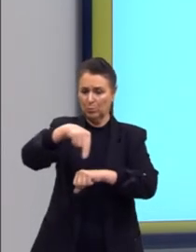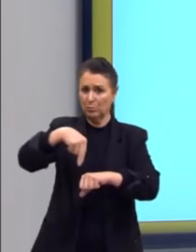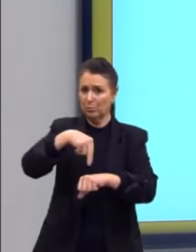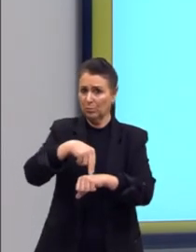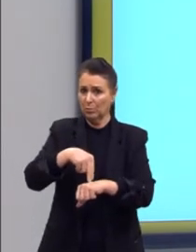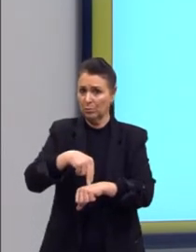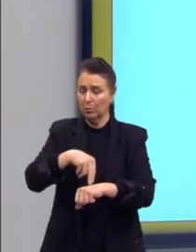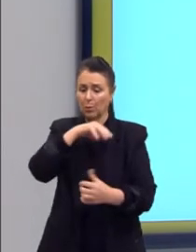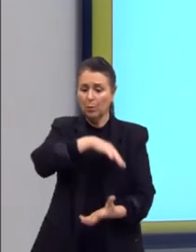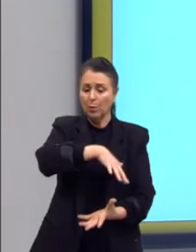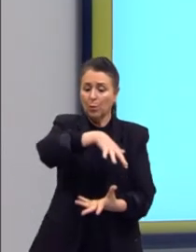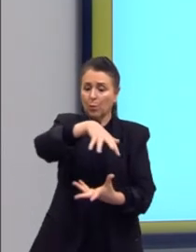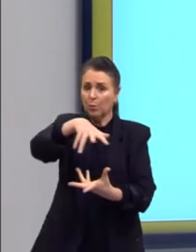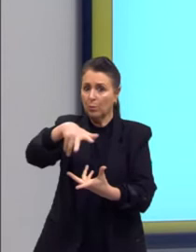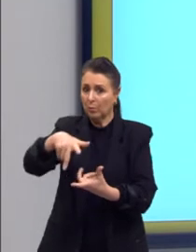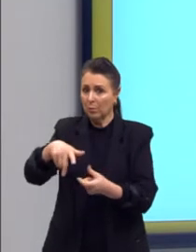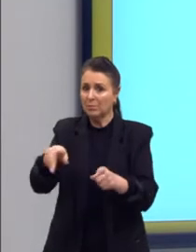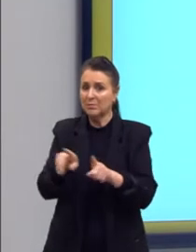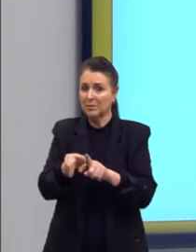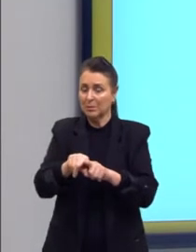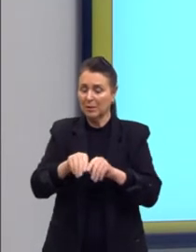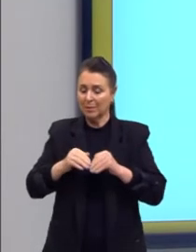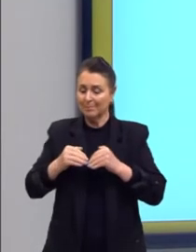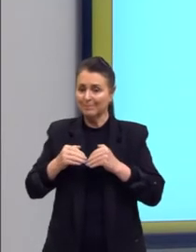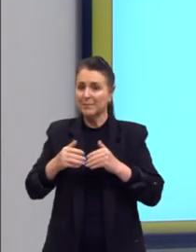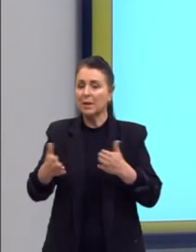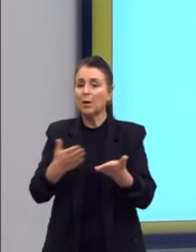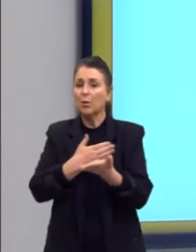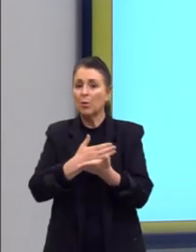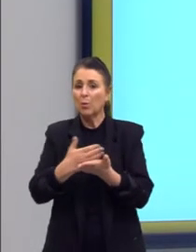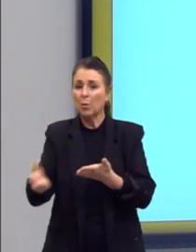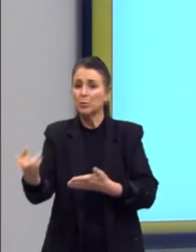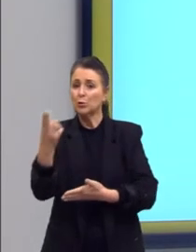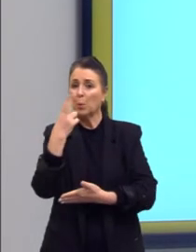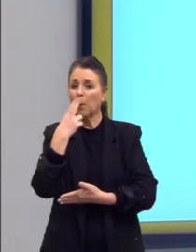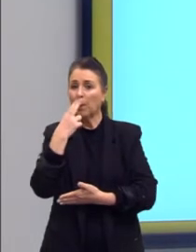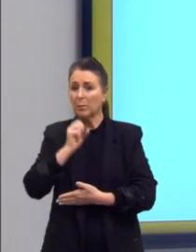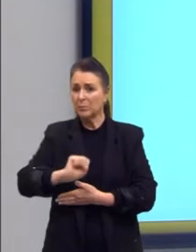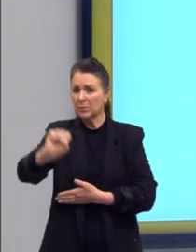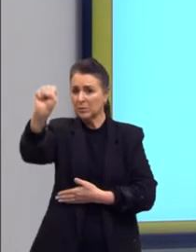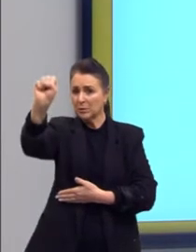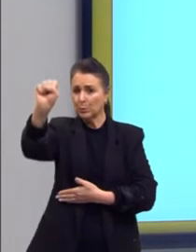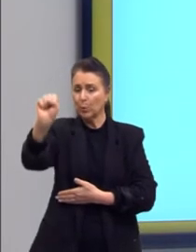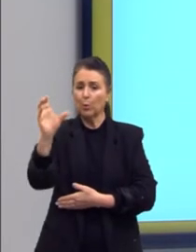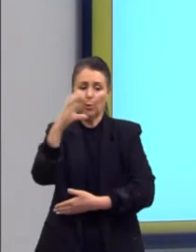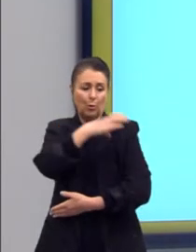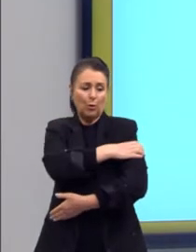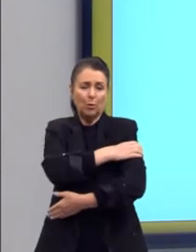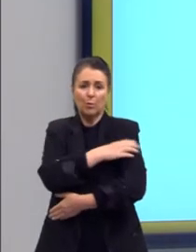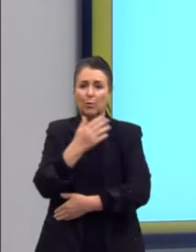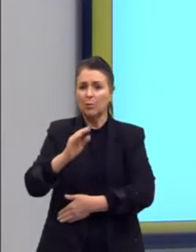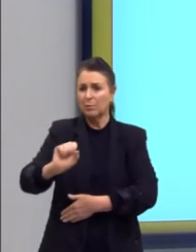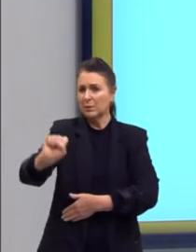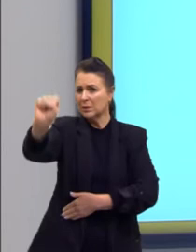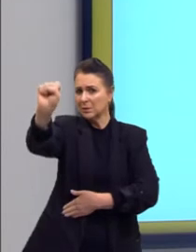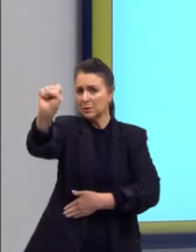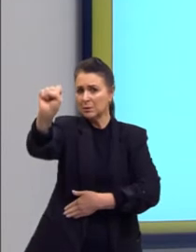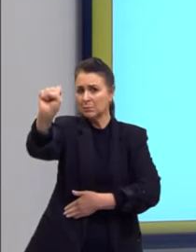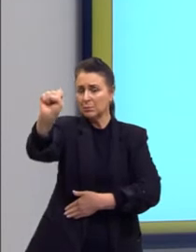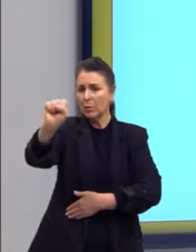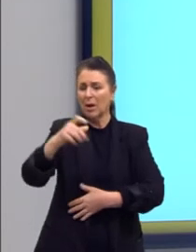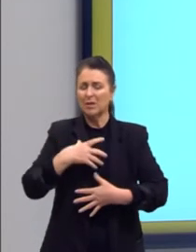estava tendo, então, a ascensão do nazismo, do fascismo, essa tensão entre